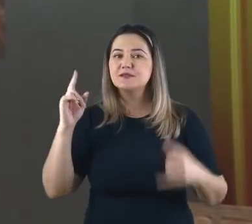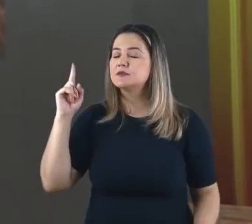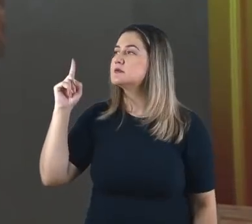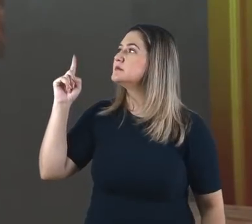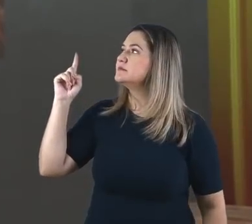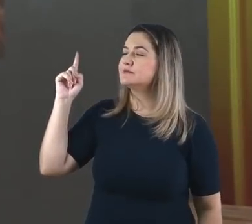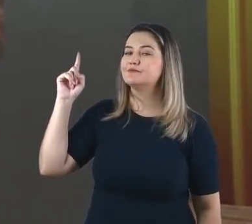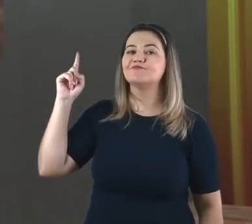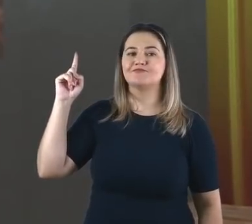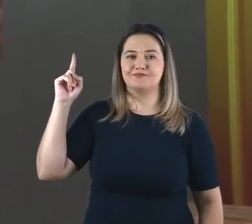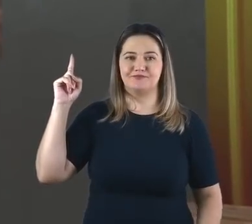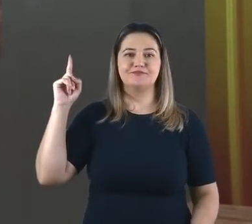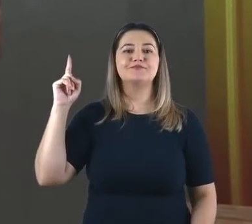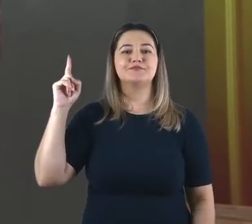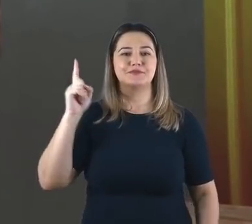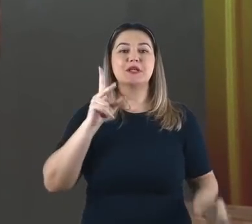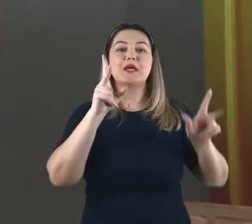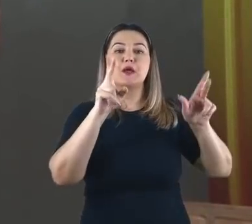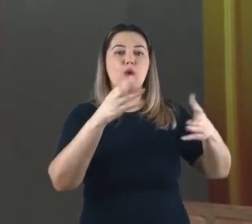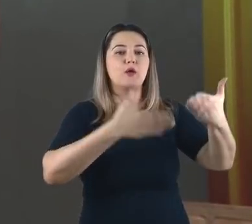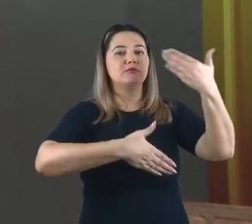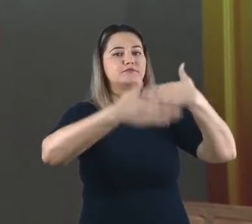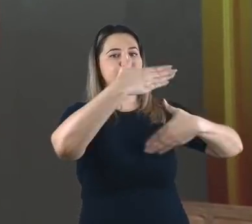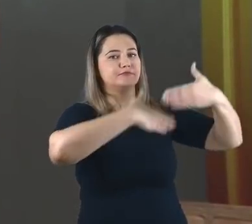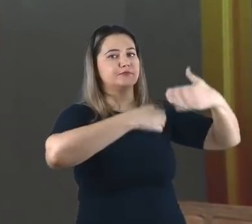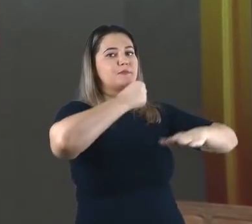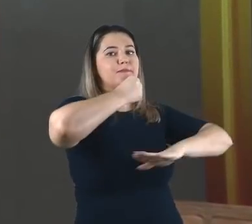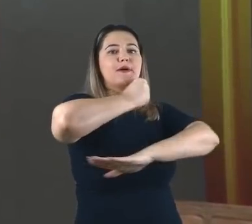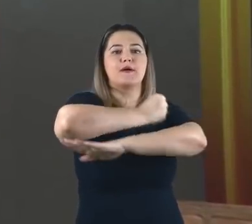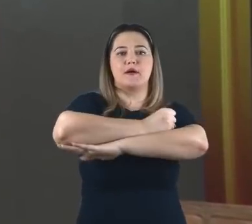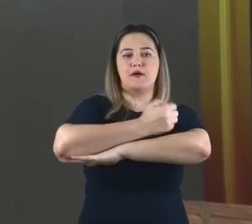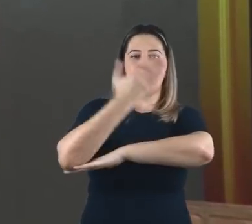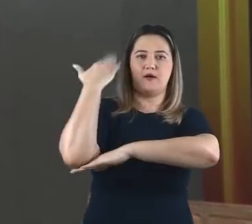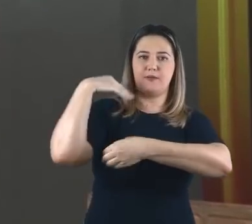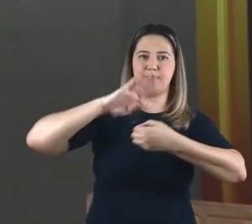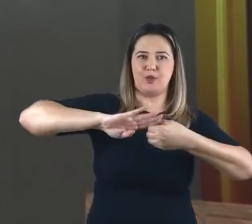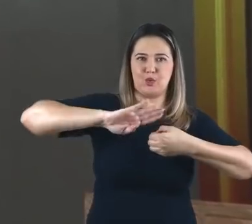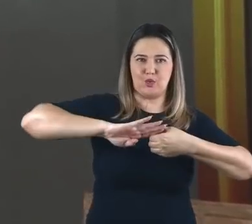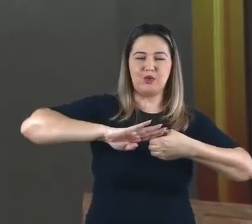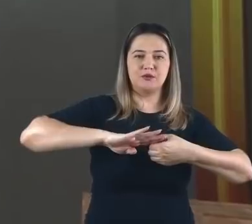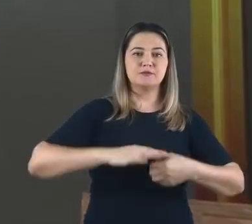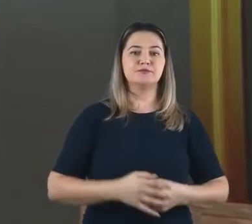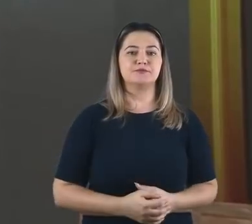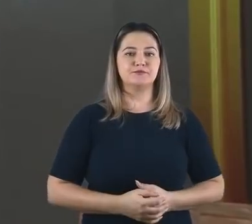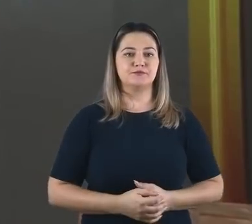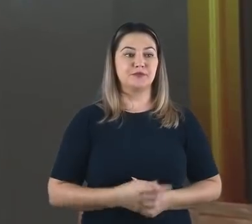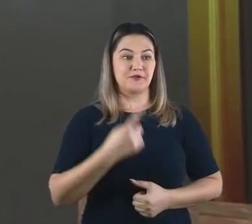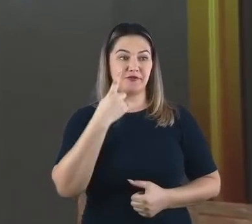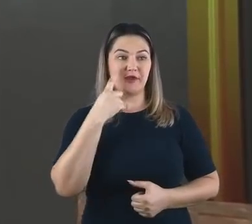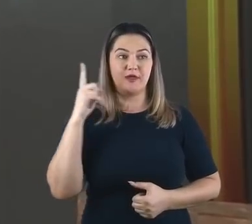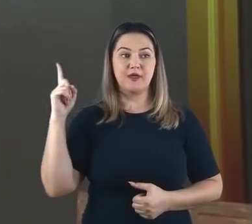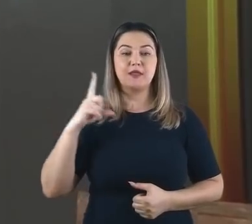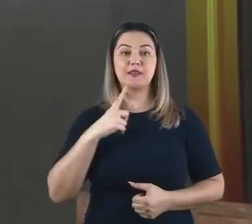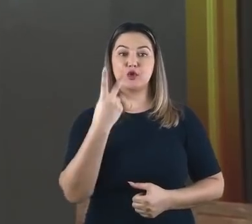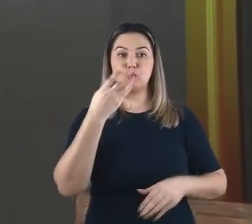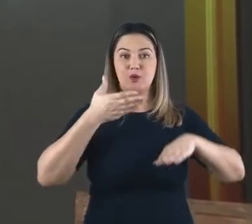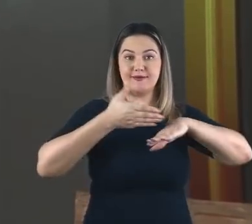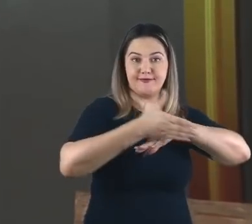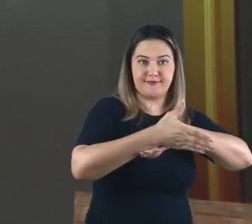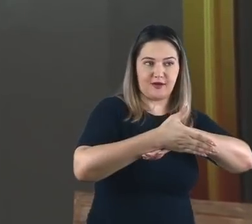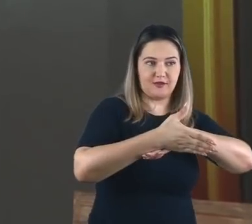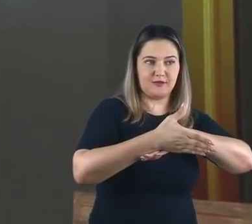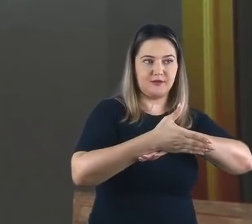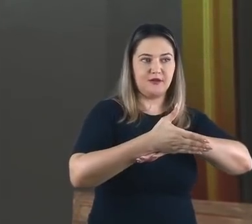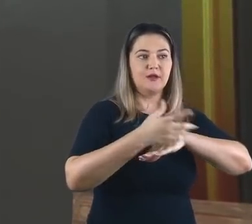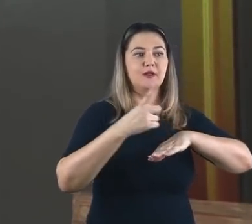moldes da fornalha de tijolos que havia na Babilônia naquele tempo você vê que há duas entradas percebem há uma